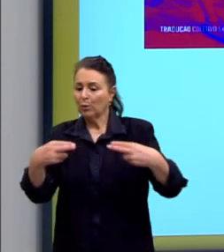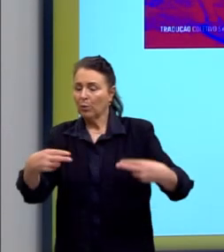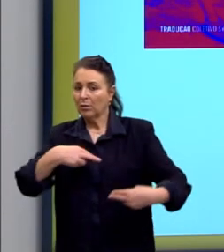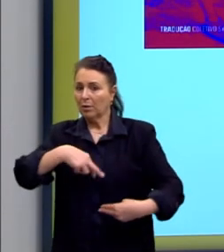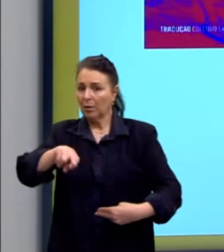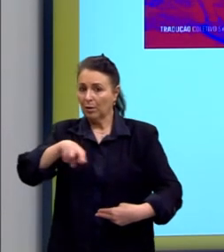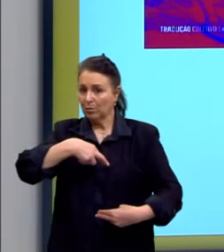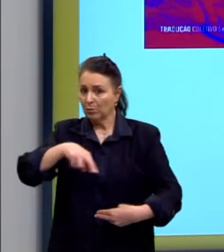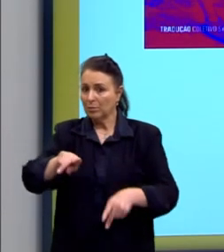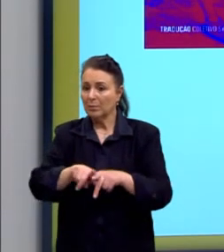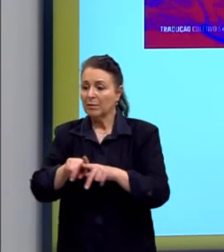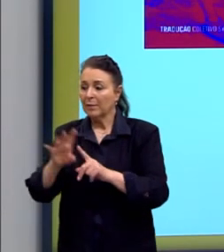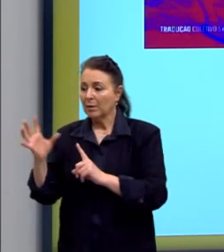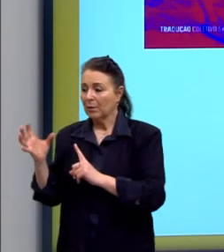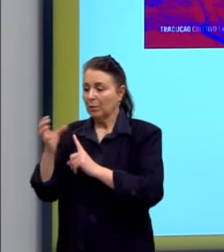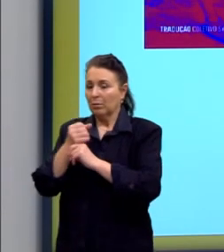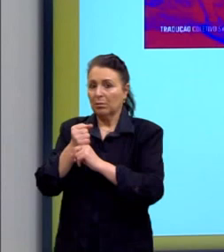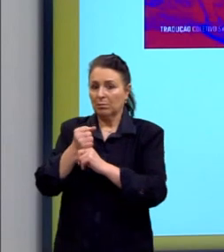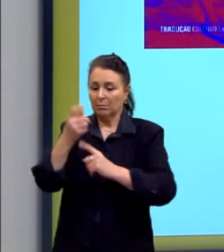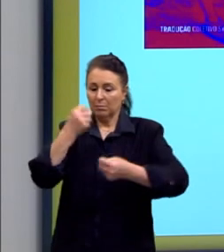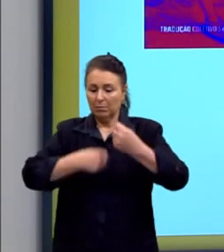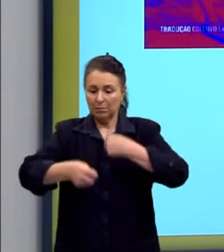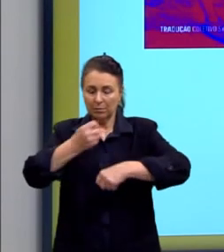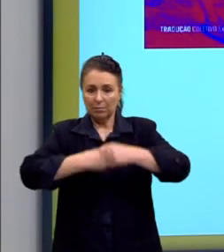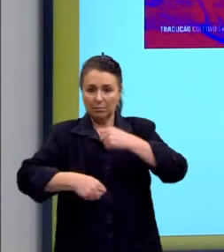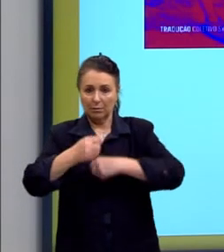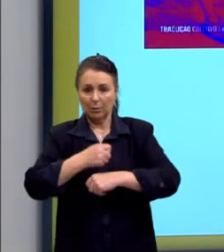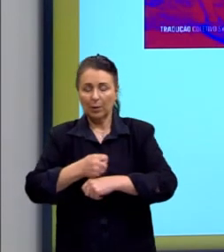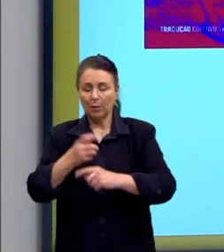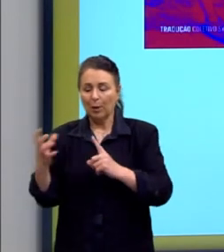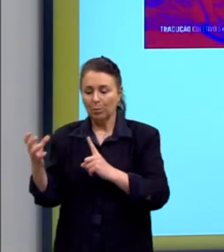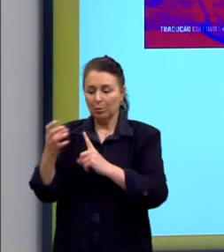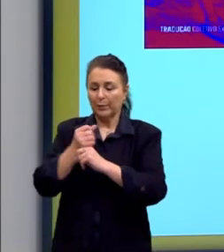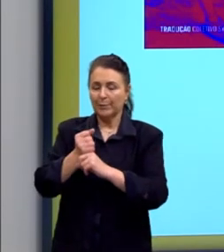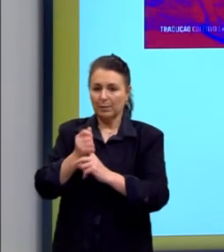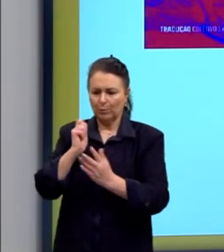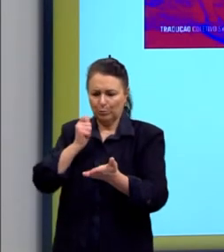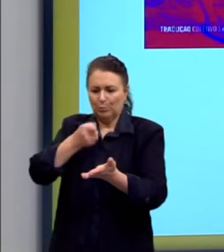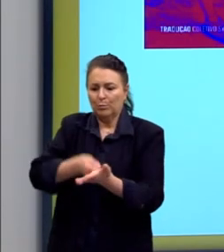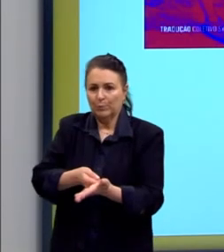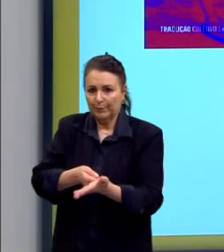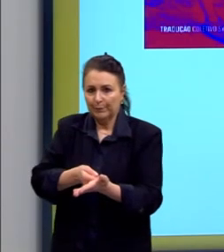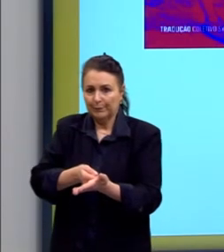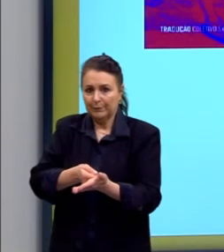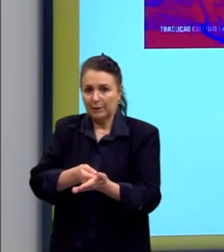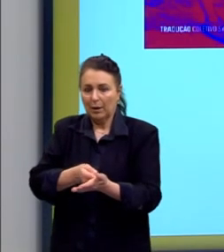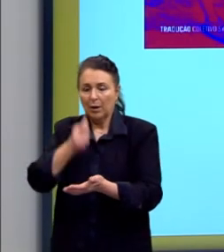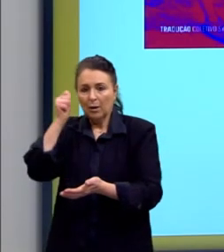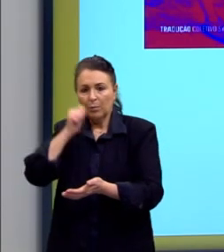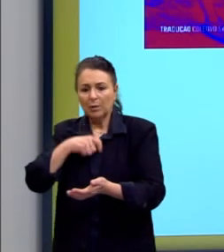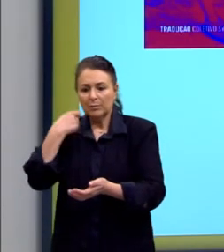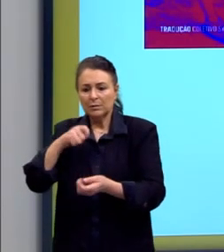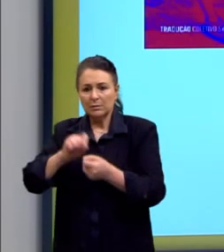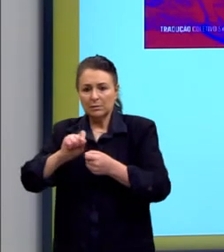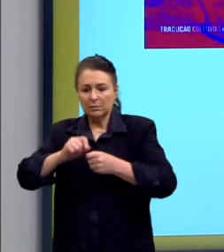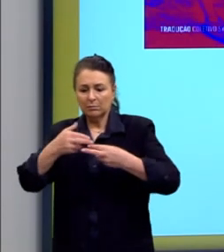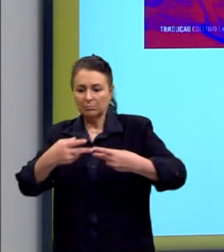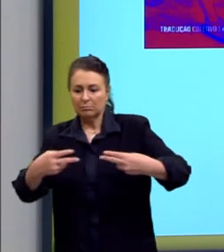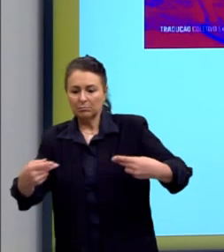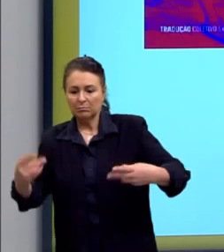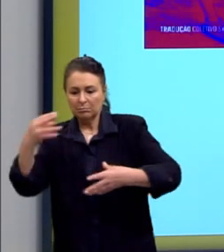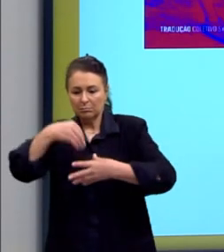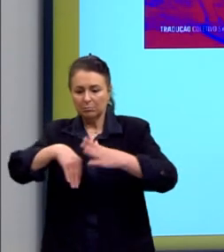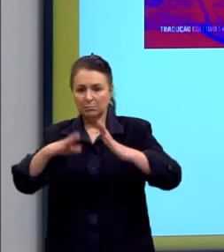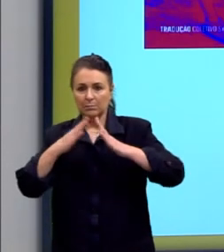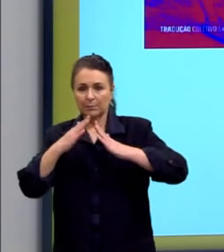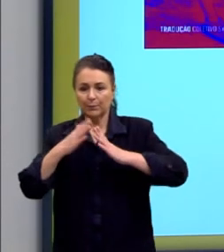econômica. Essa dominação sobre a mulher, essa imposição dela, de que ela tem que fazer o trabalho doméstico, é